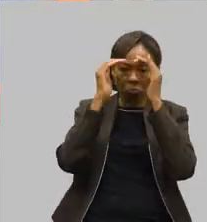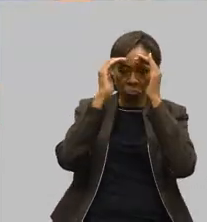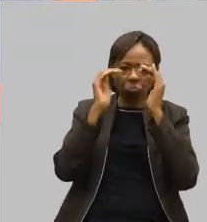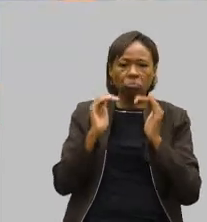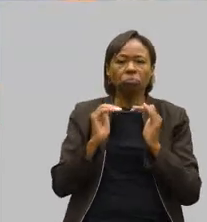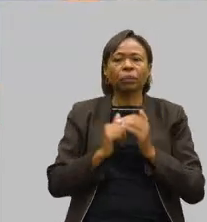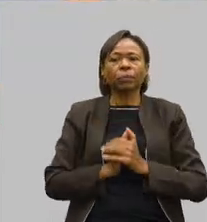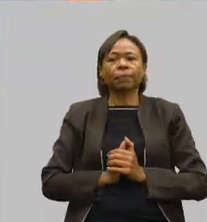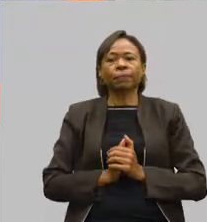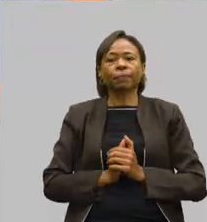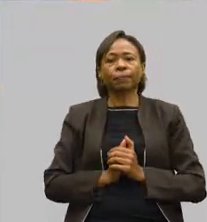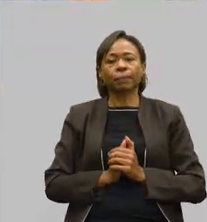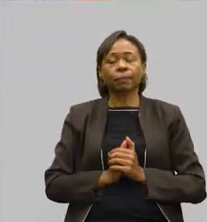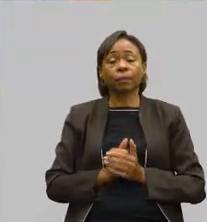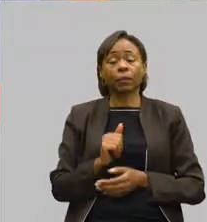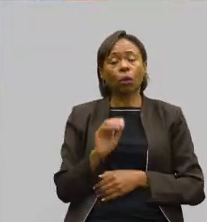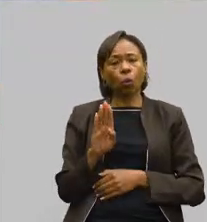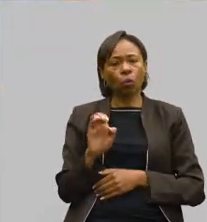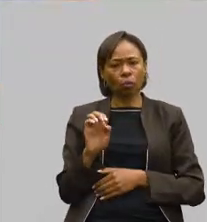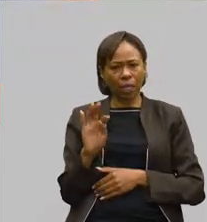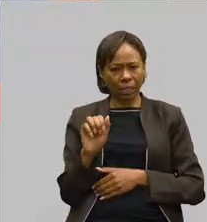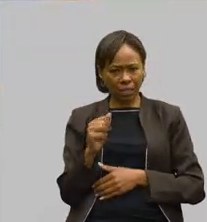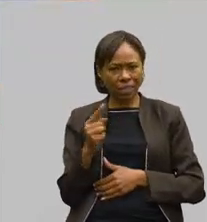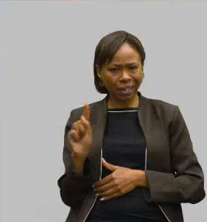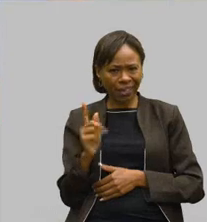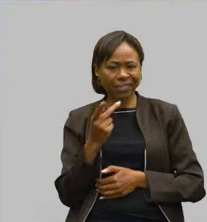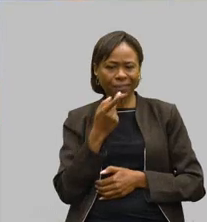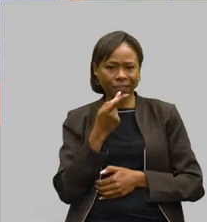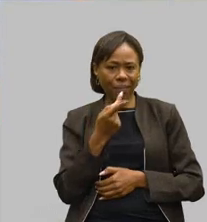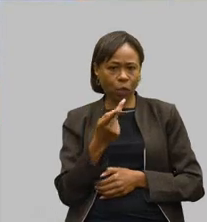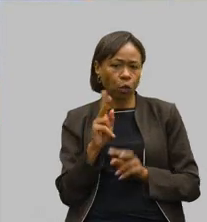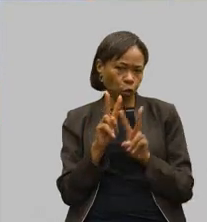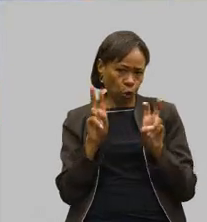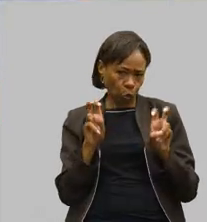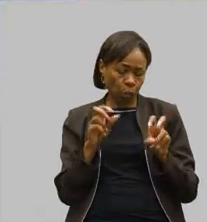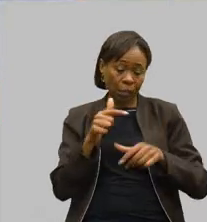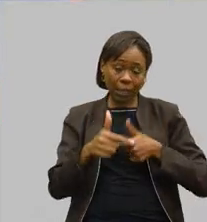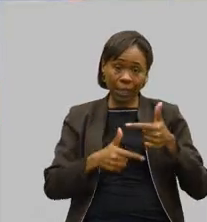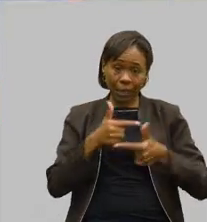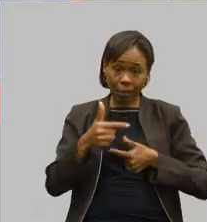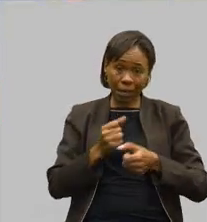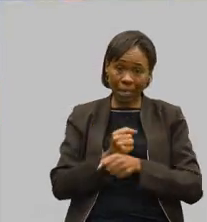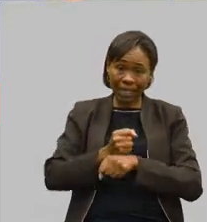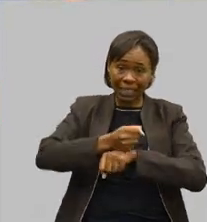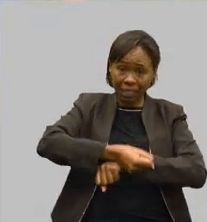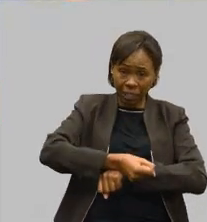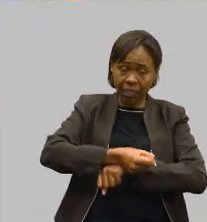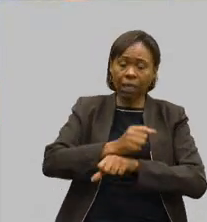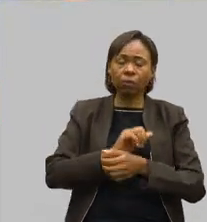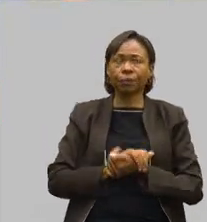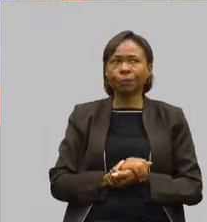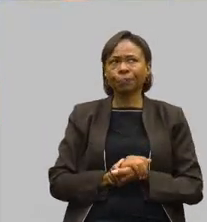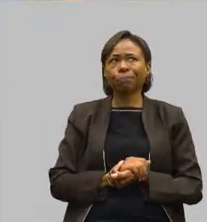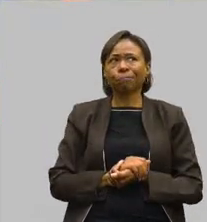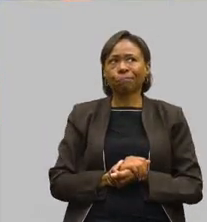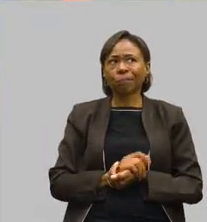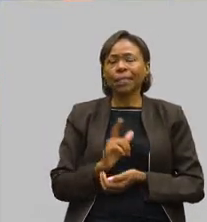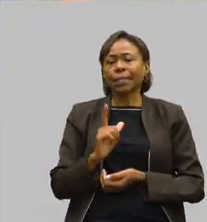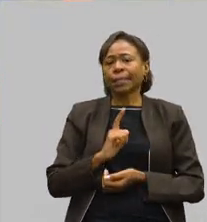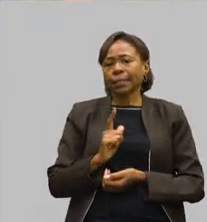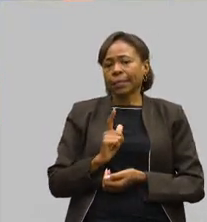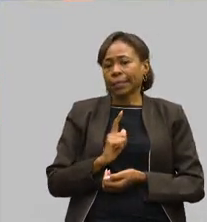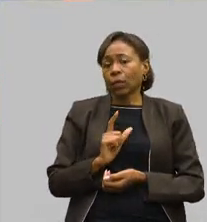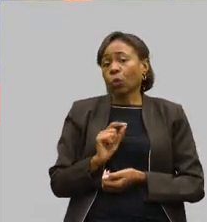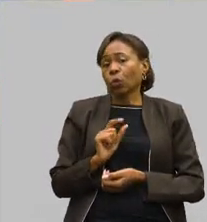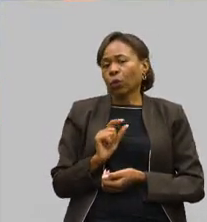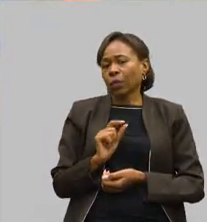O deputado Betão comentou, deputado, a questão de trabalho escravo. Se tem algo que é repugnante,